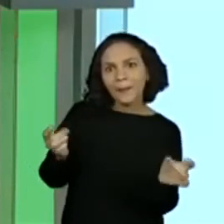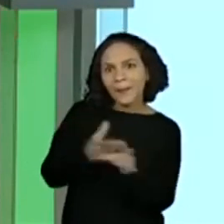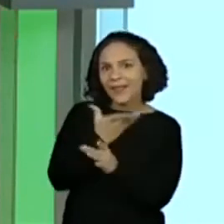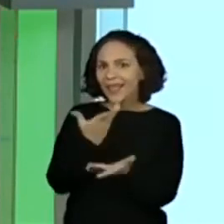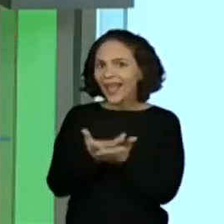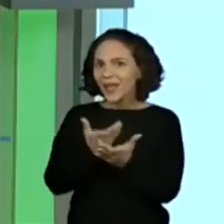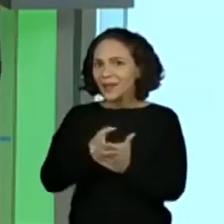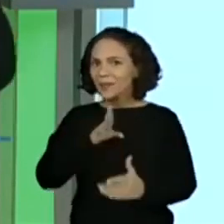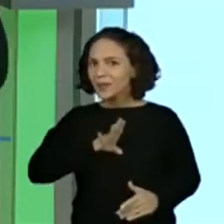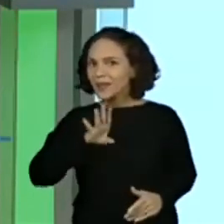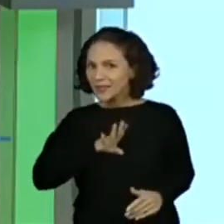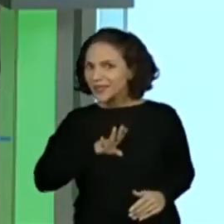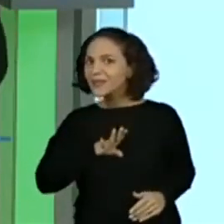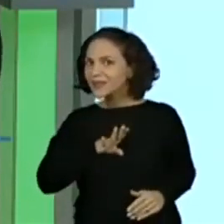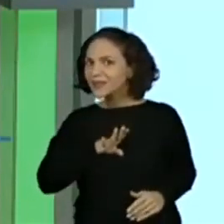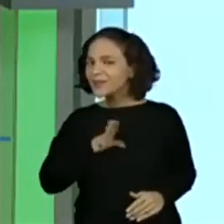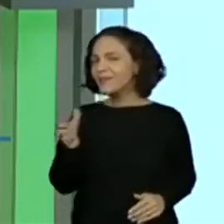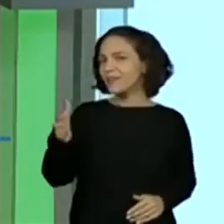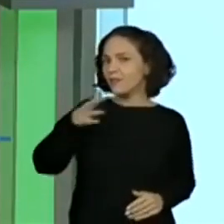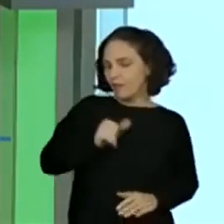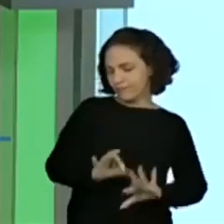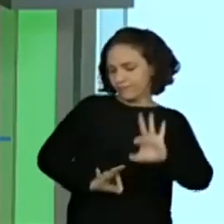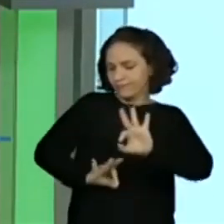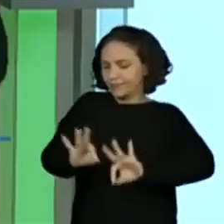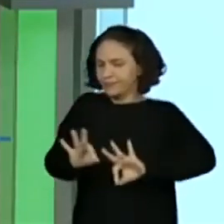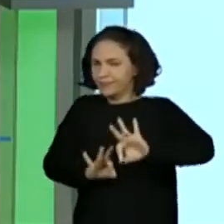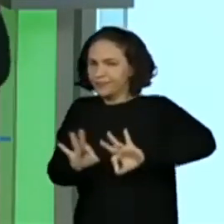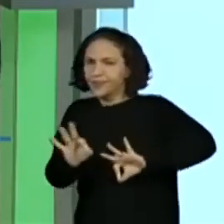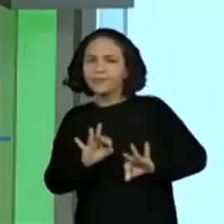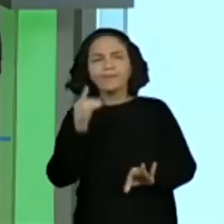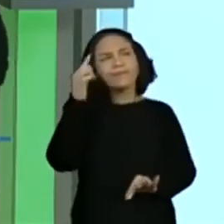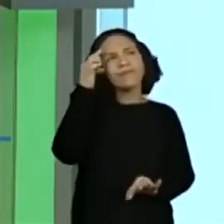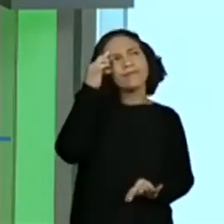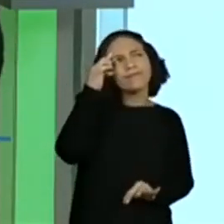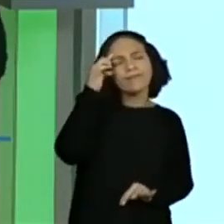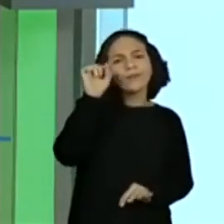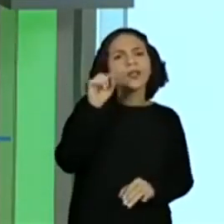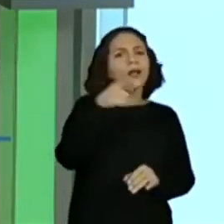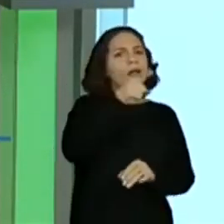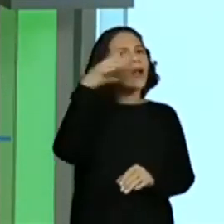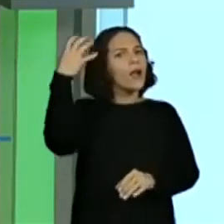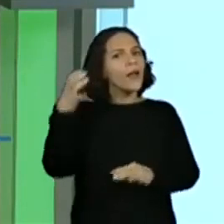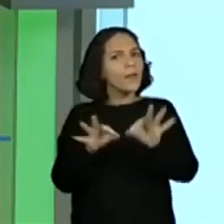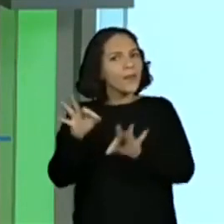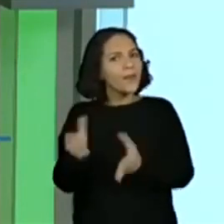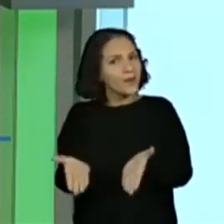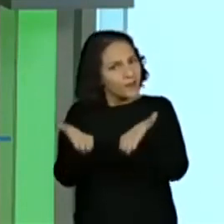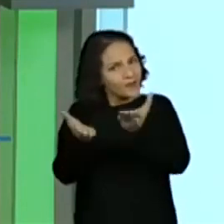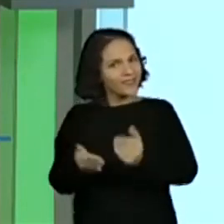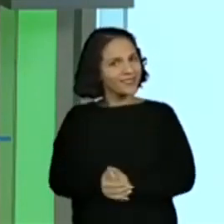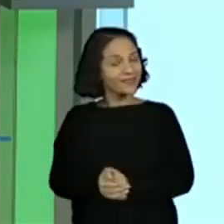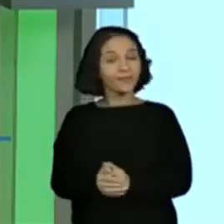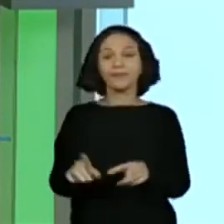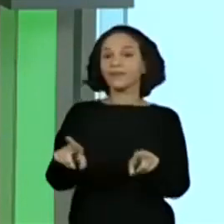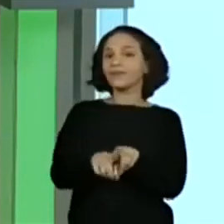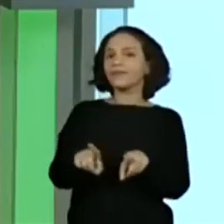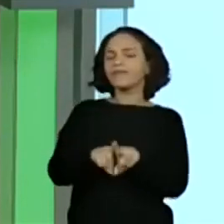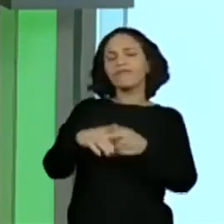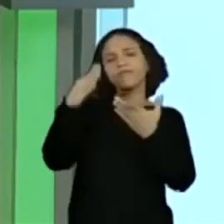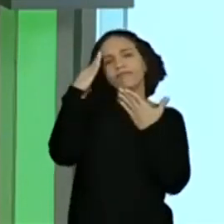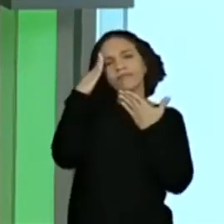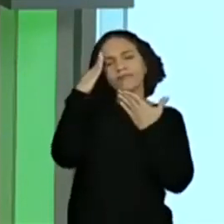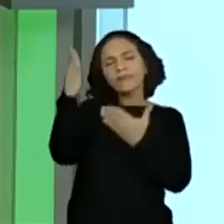essa aula de língua portuguesa? Então, já vai começando a pensar o que a professora Viviane preparou aí para vocês. Além disso, o nosso